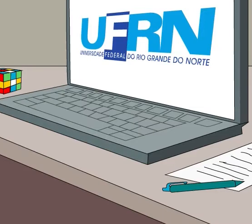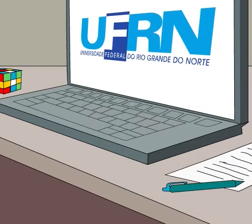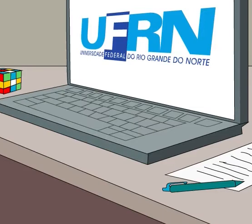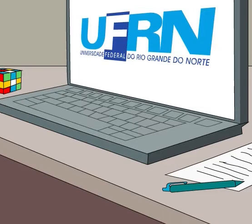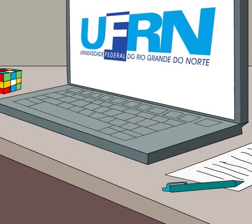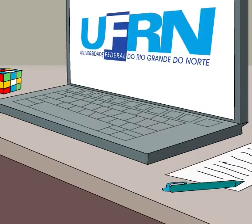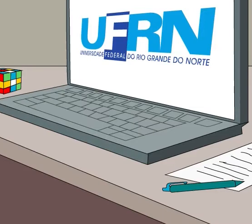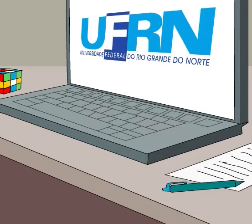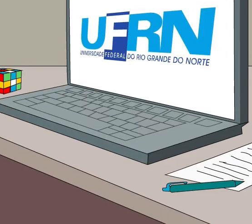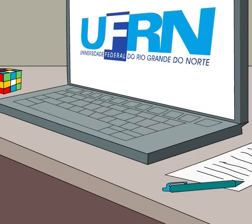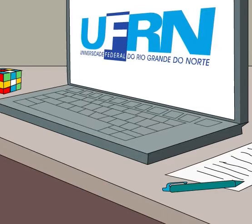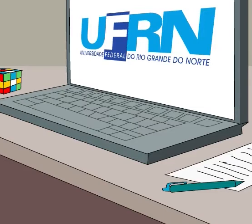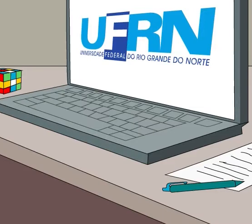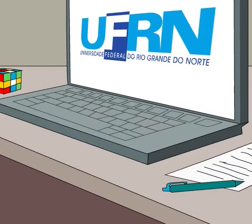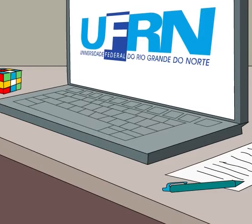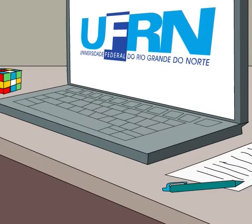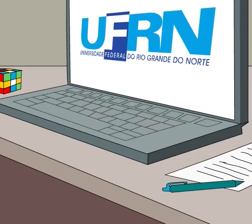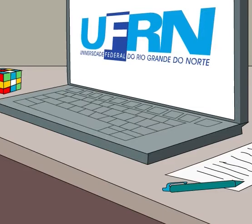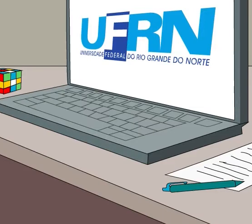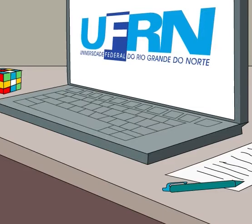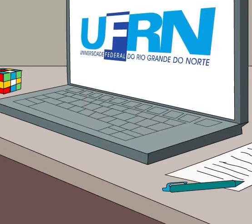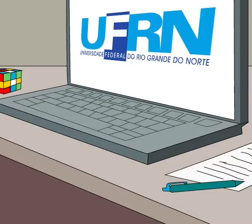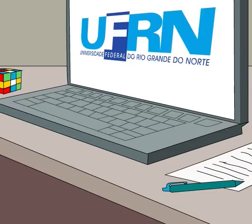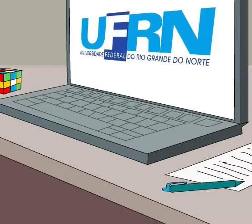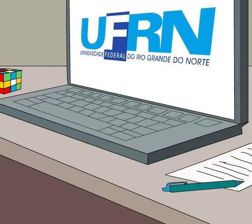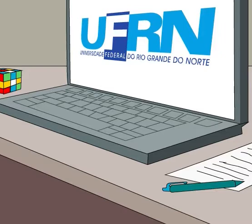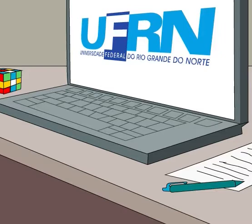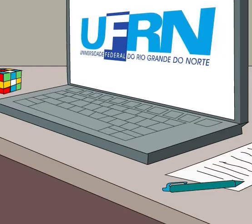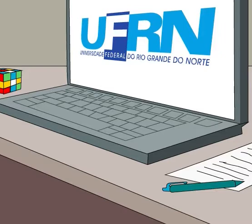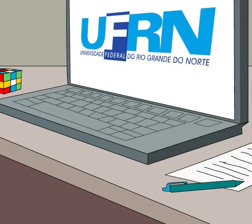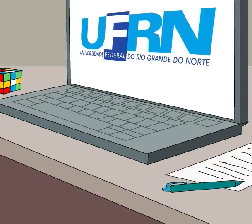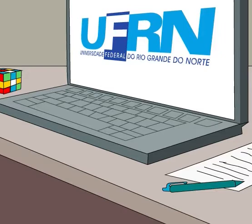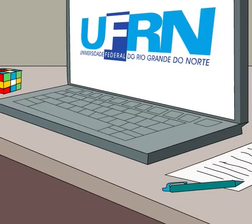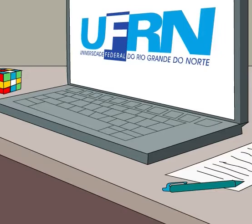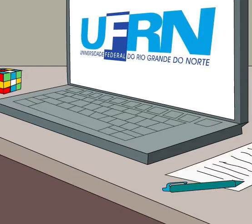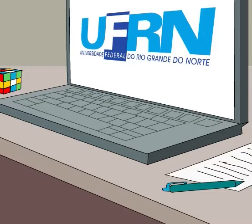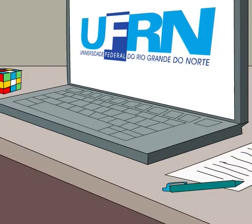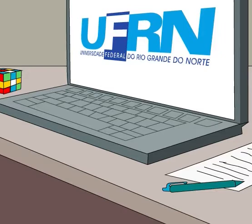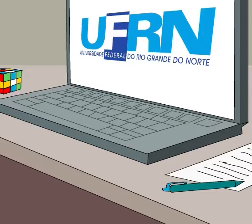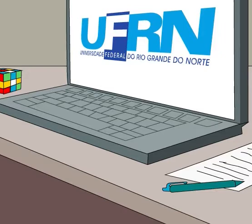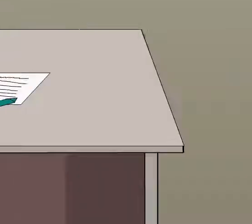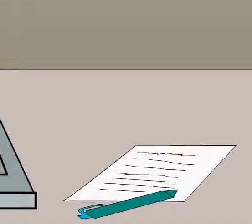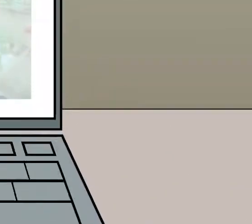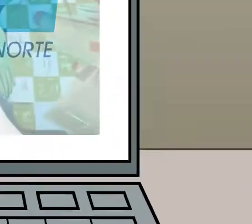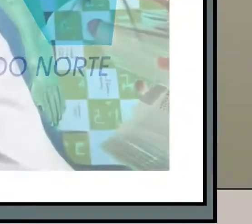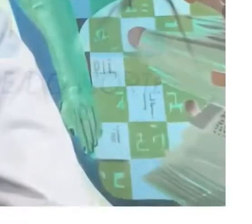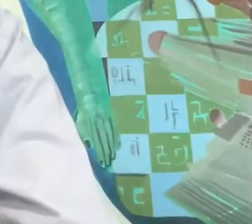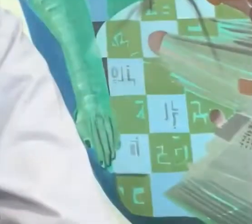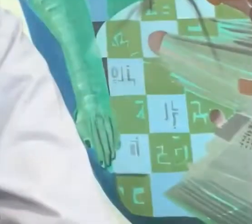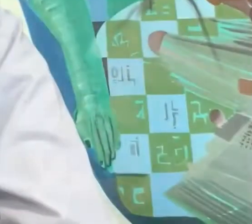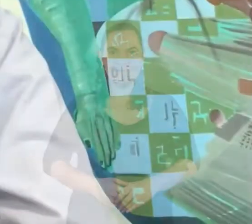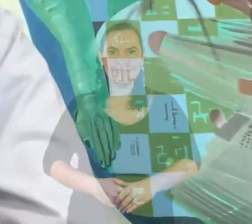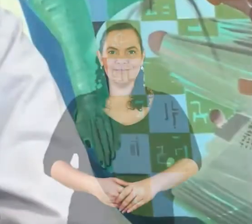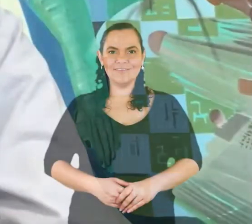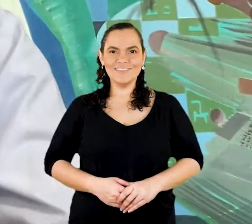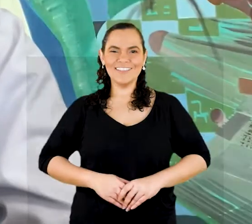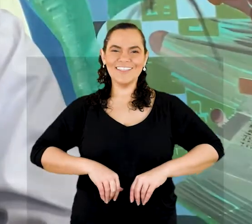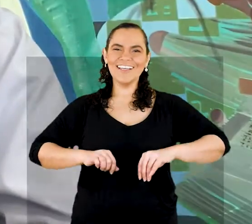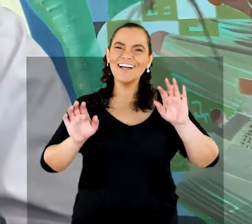reitor Daniel Diniz para conversar um pouquinho com a gente sobre as expectativas para o novo semestre. Fala, reitor!